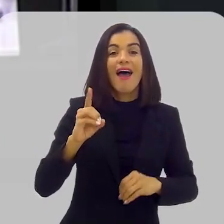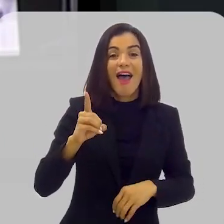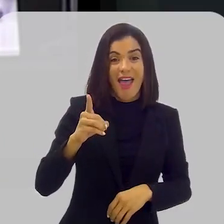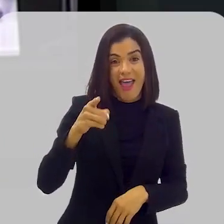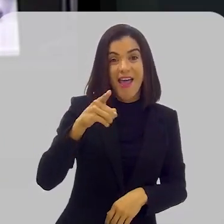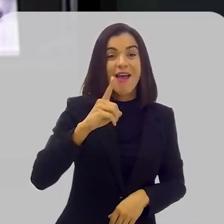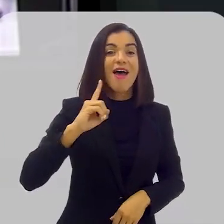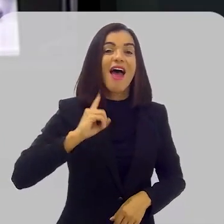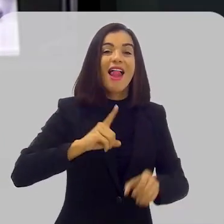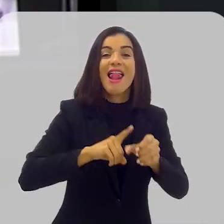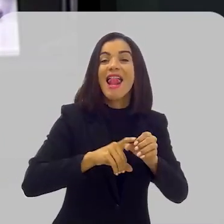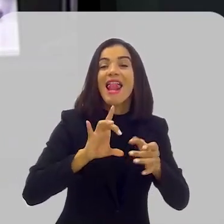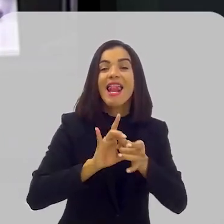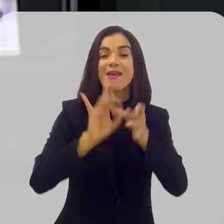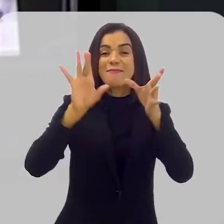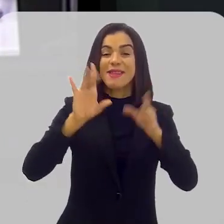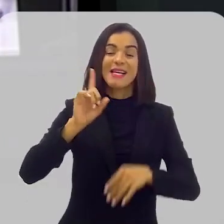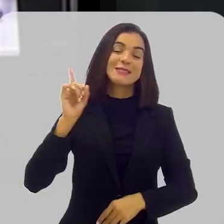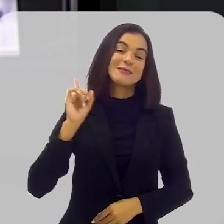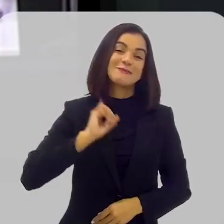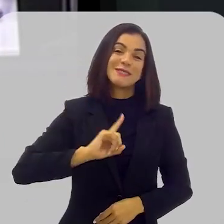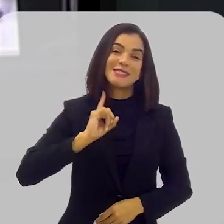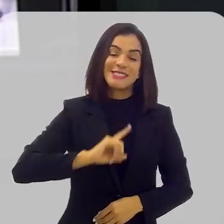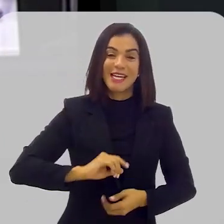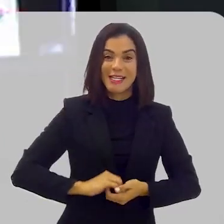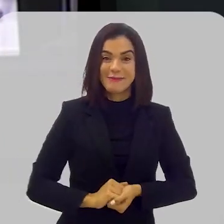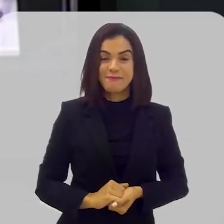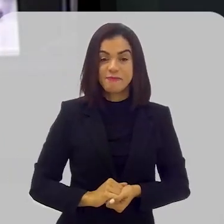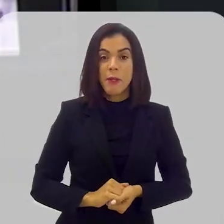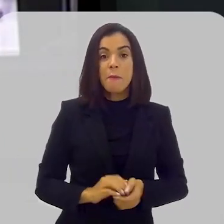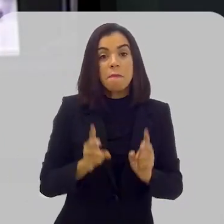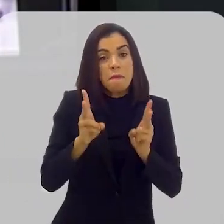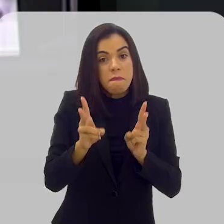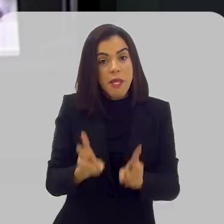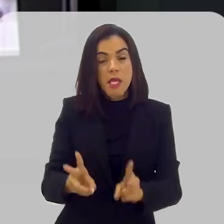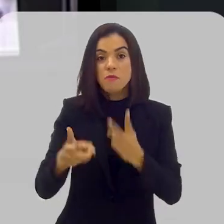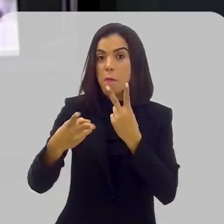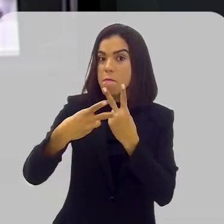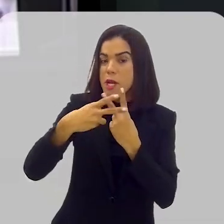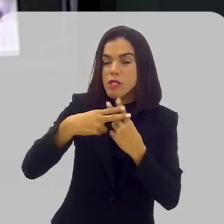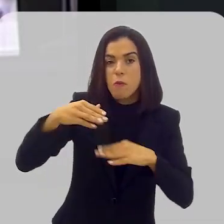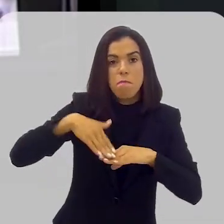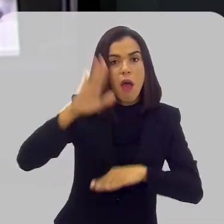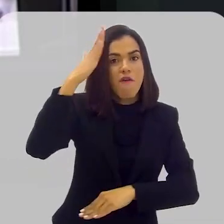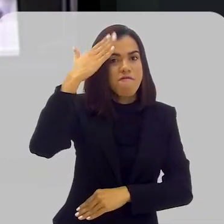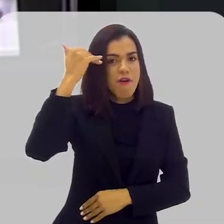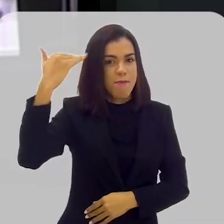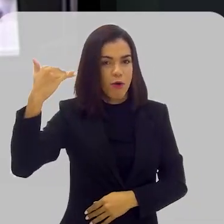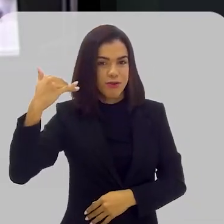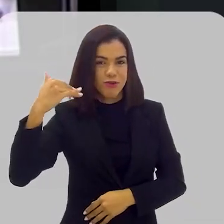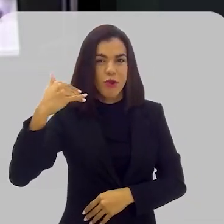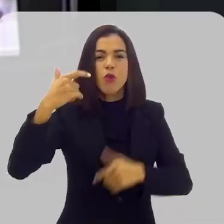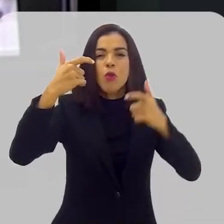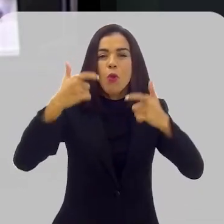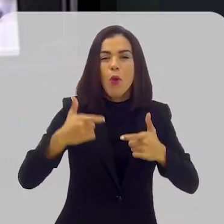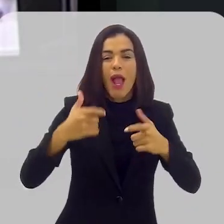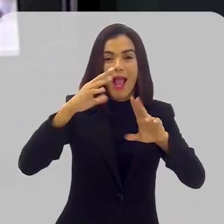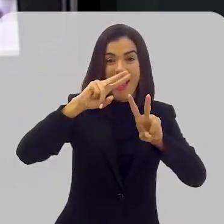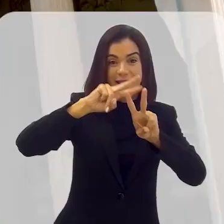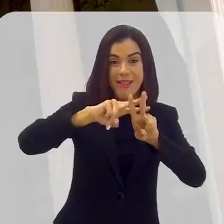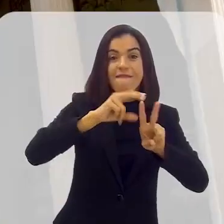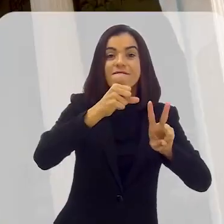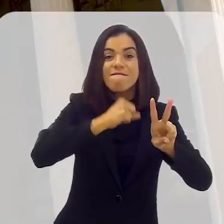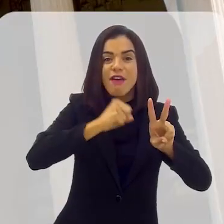a inconfidência de Minas Gerais. Apesar de ser o preso mais famoso da cadeia